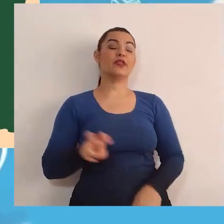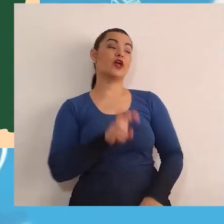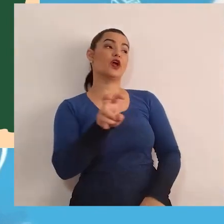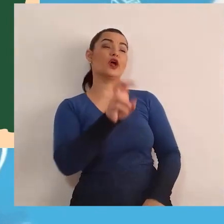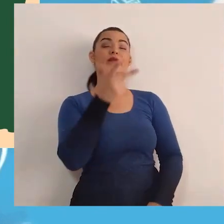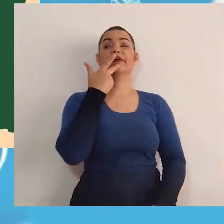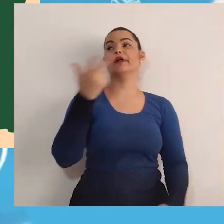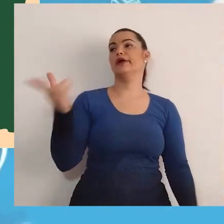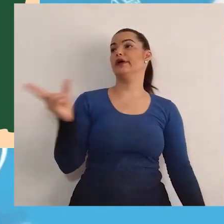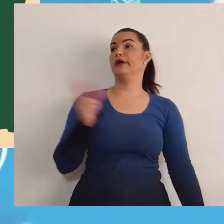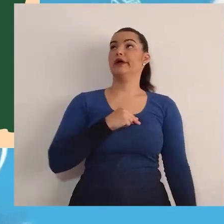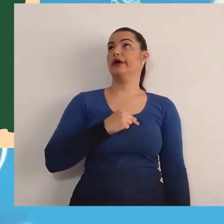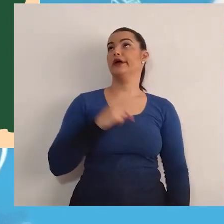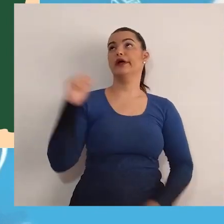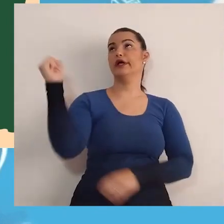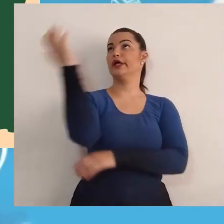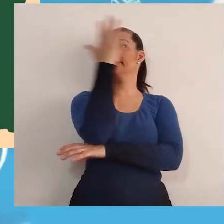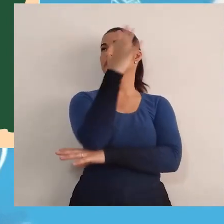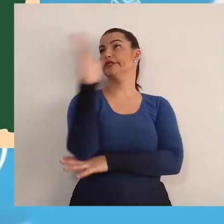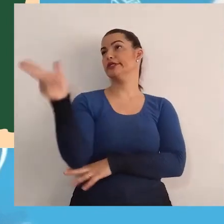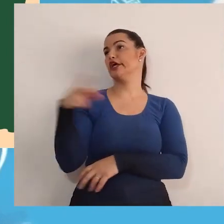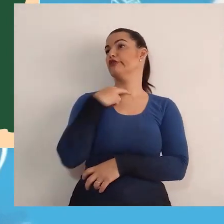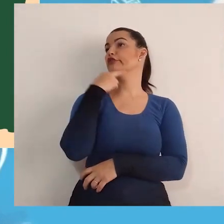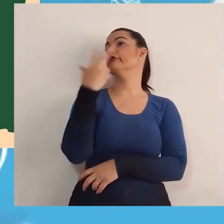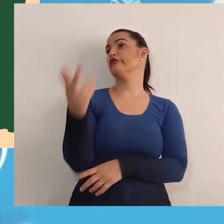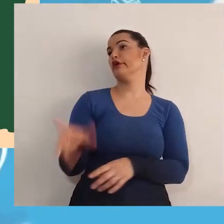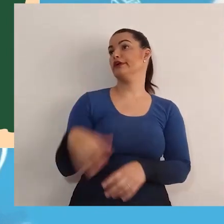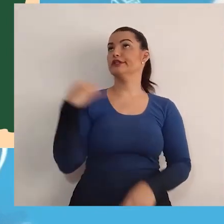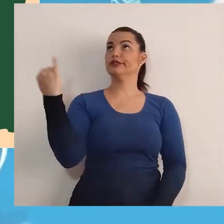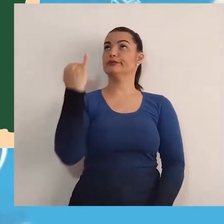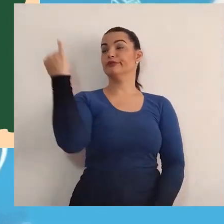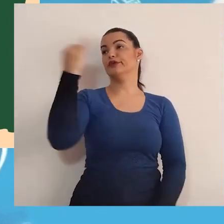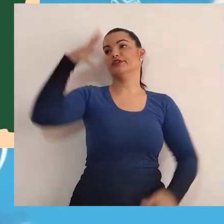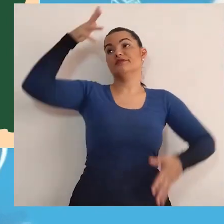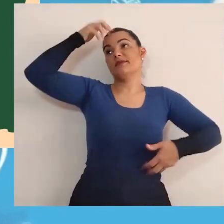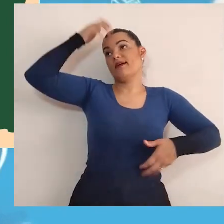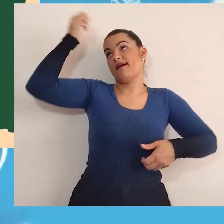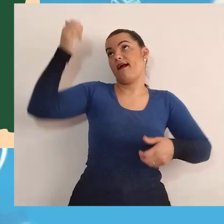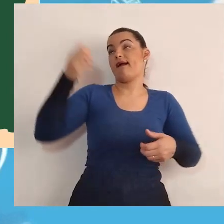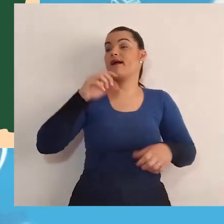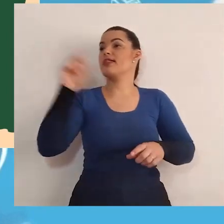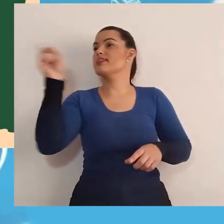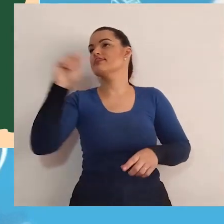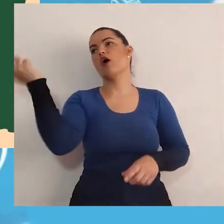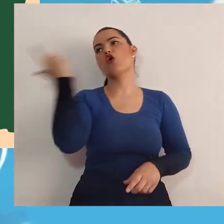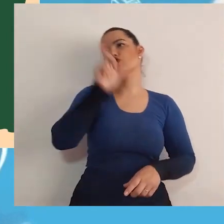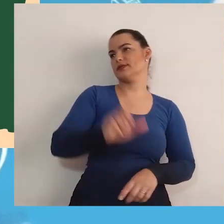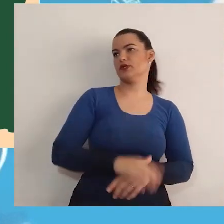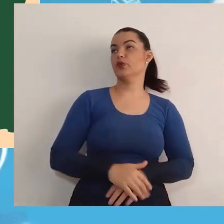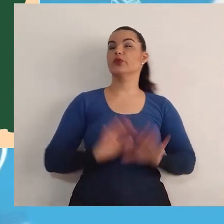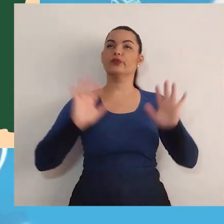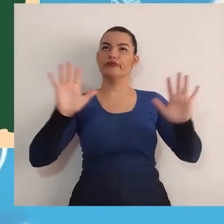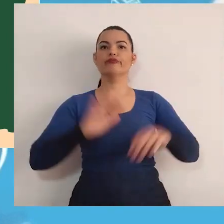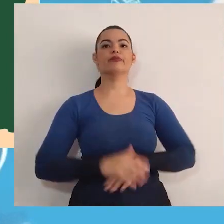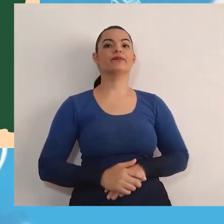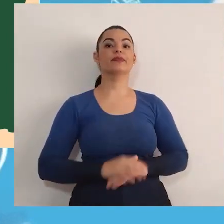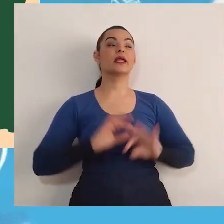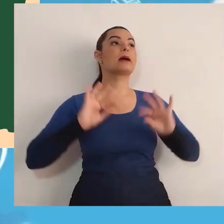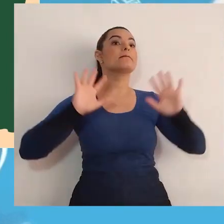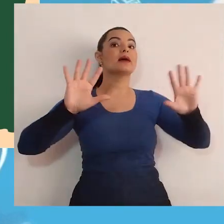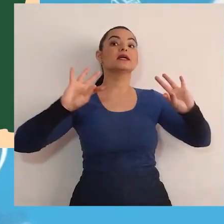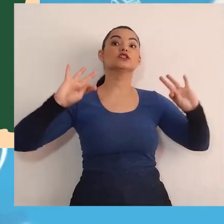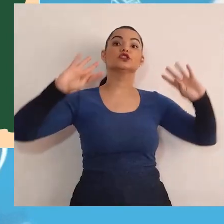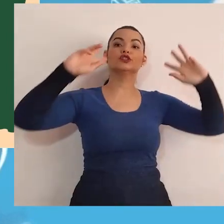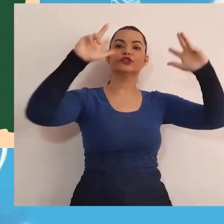voz da selva, o importante foi que a macaca não ganhou. Mas todos se reuniram para ouvir o